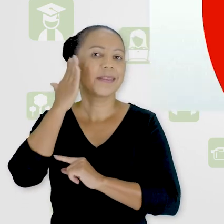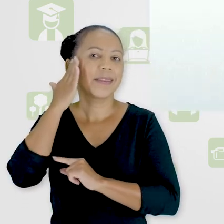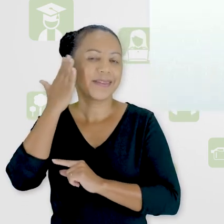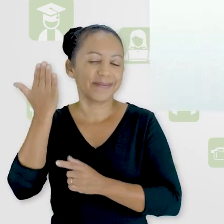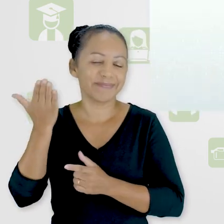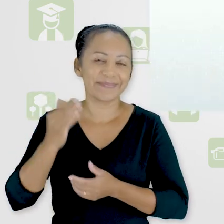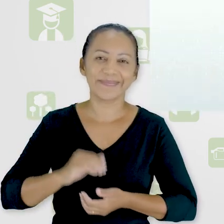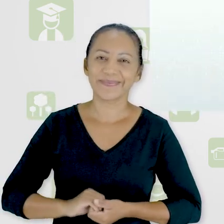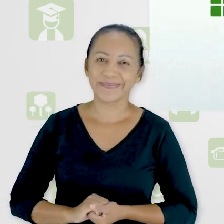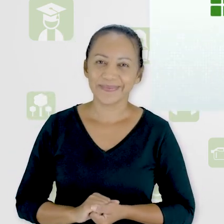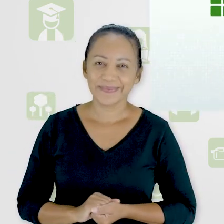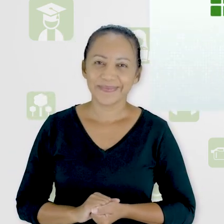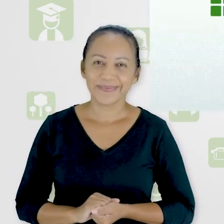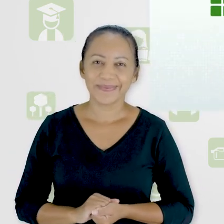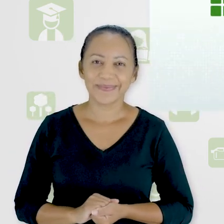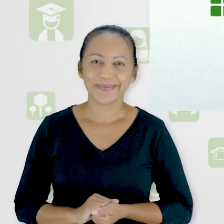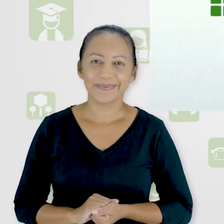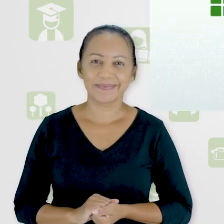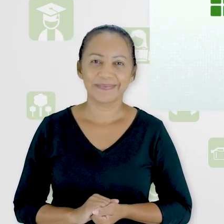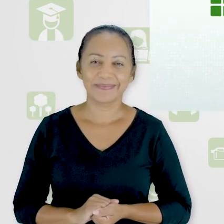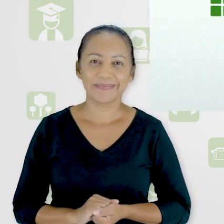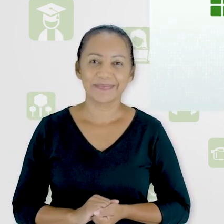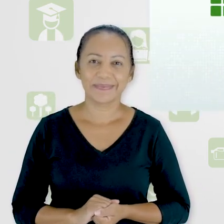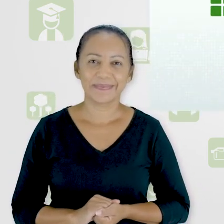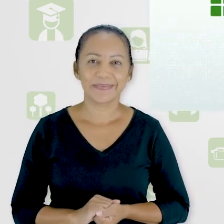Tchau. Tchau. Tchau. Tchau.